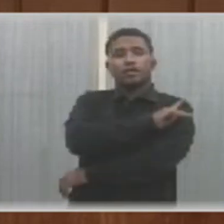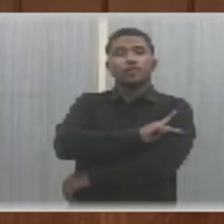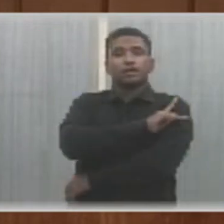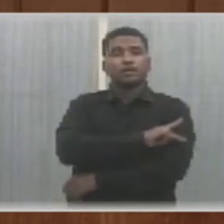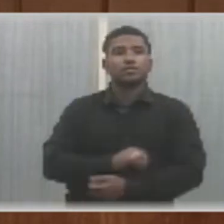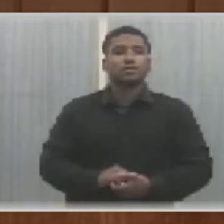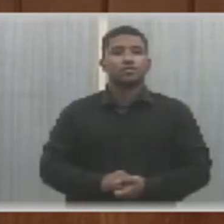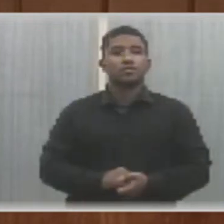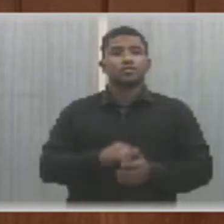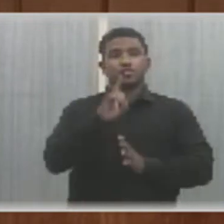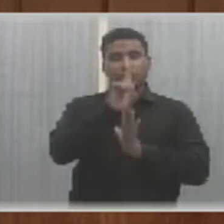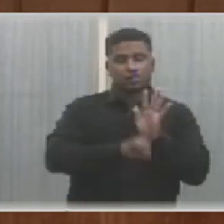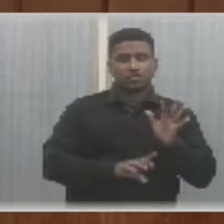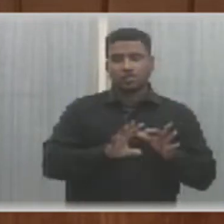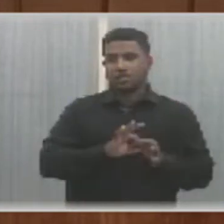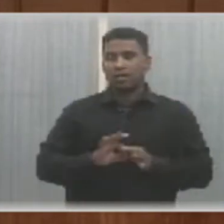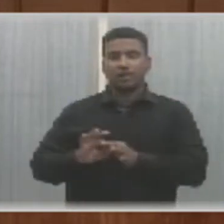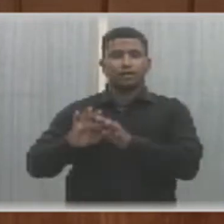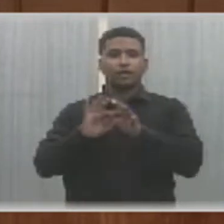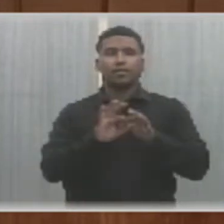pelos Direitos Iguais.